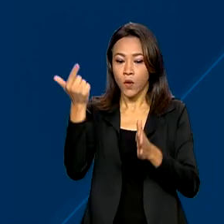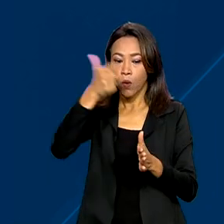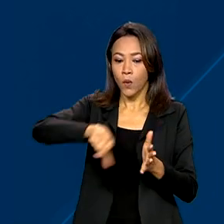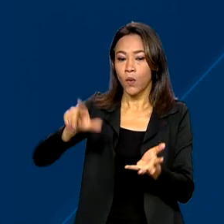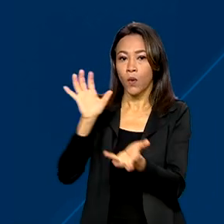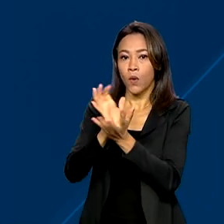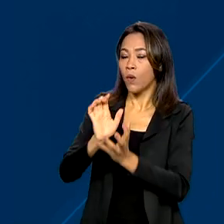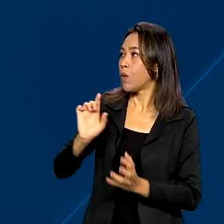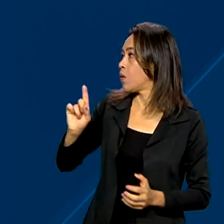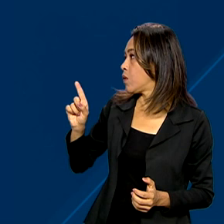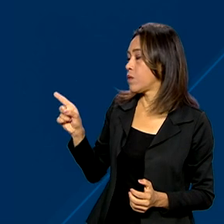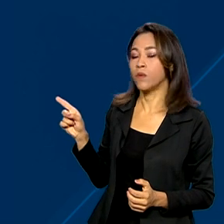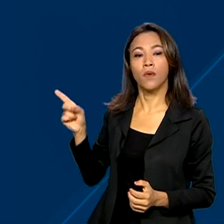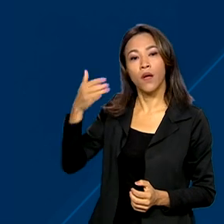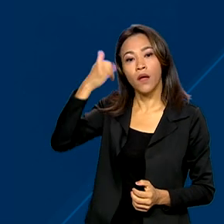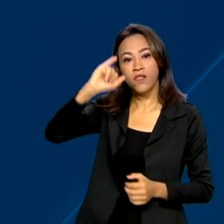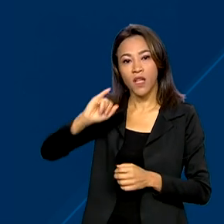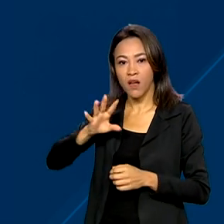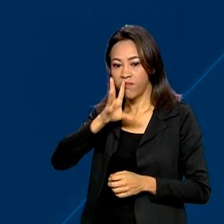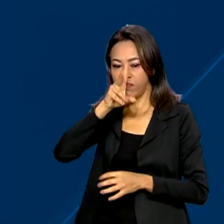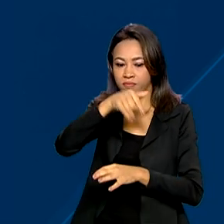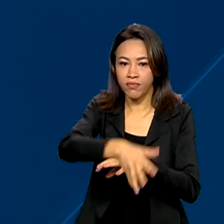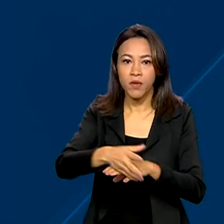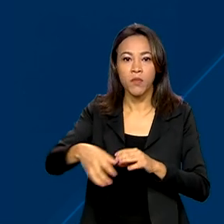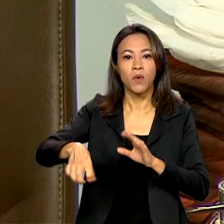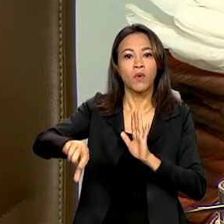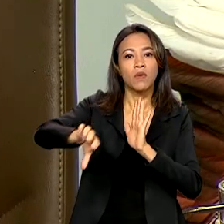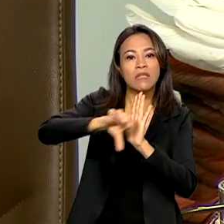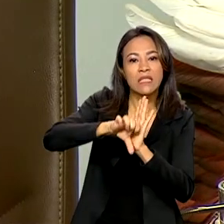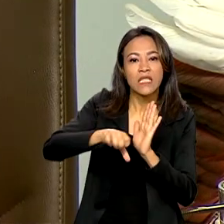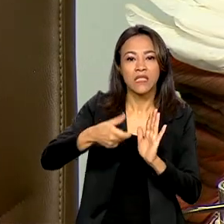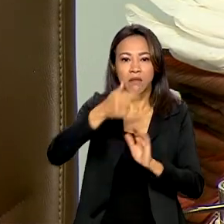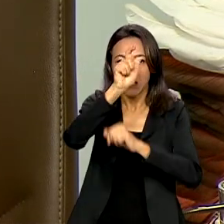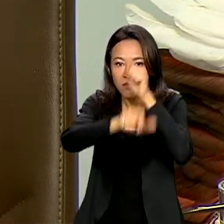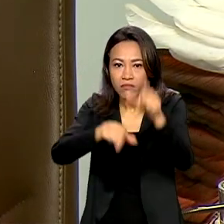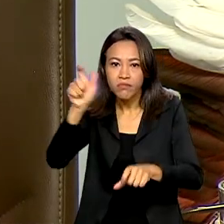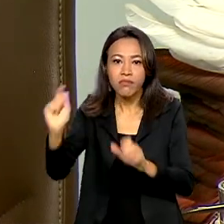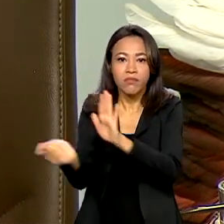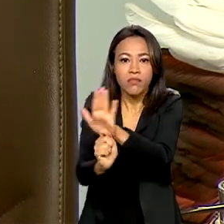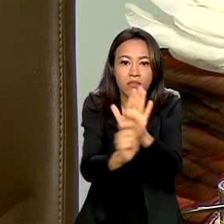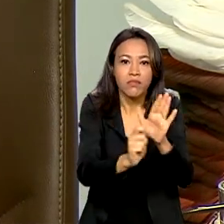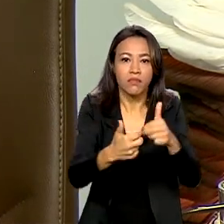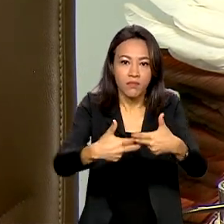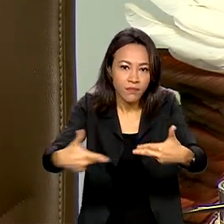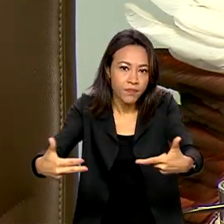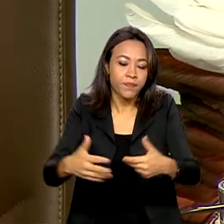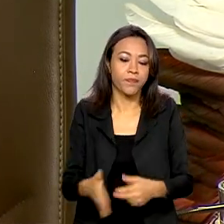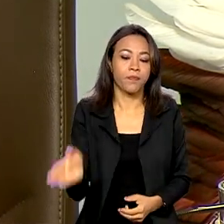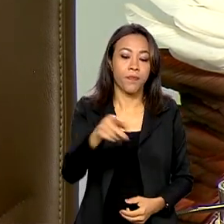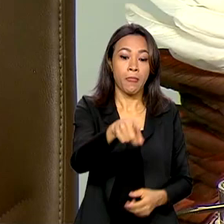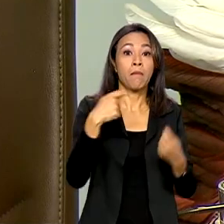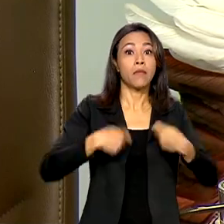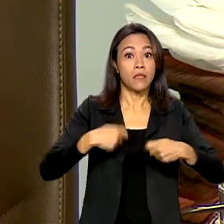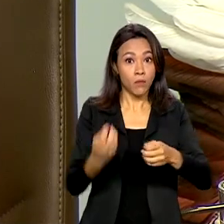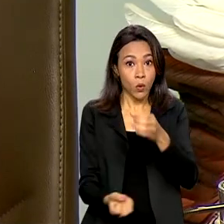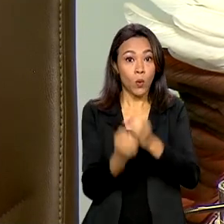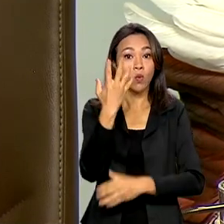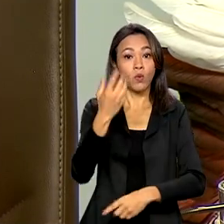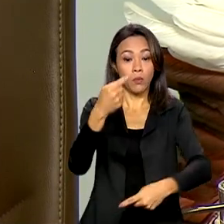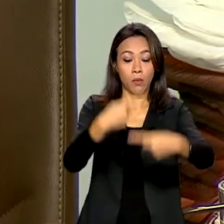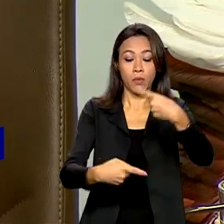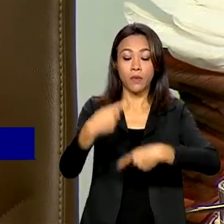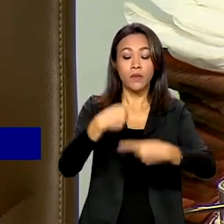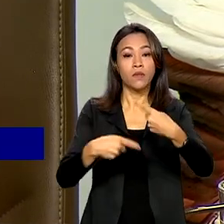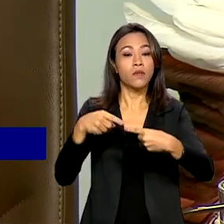invasões territoriais por narcotraficantes. Pretendemos construir uma política de proteção e segurança, de acesso a